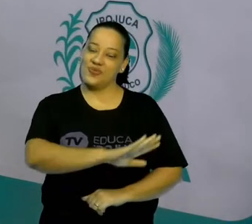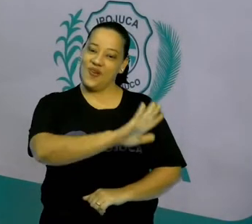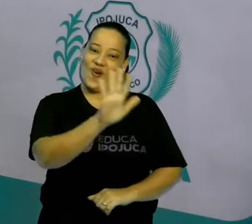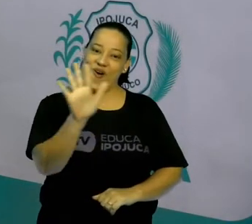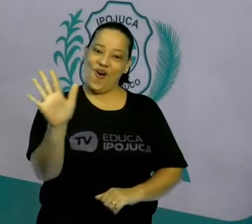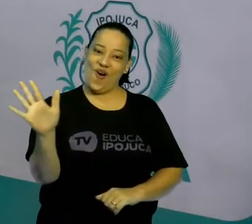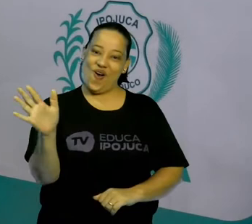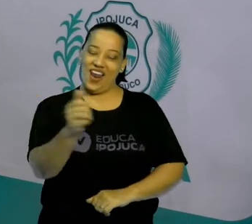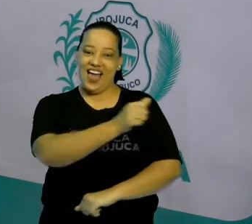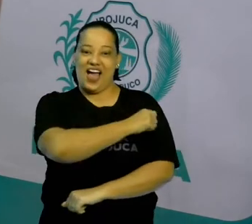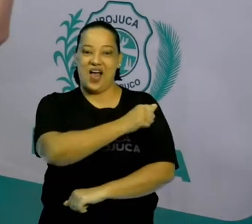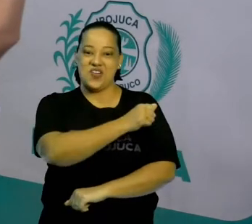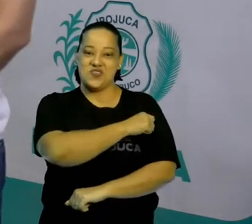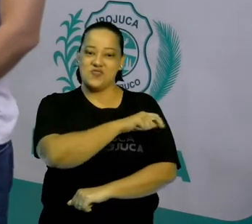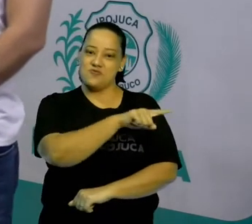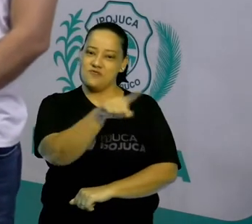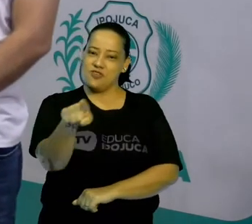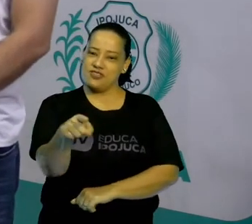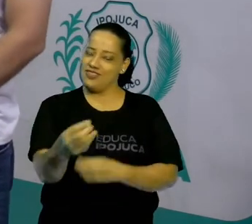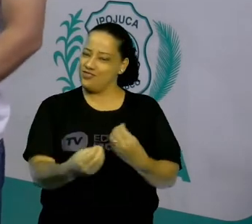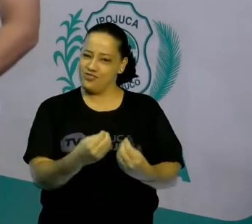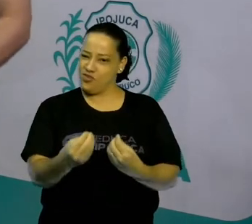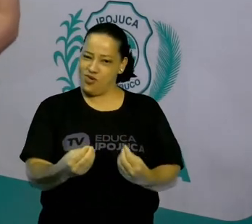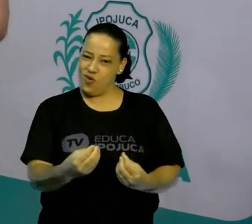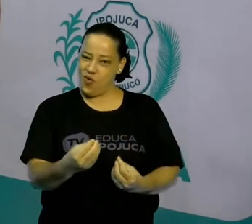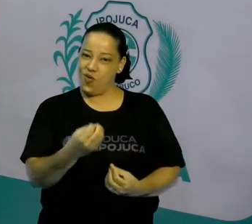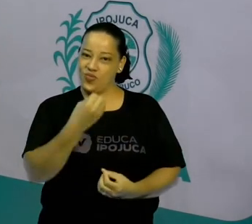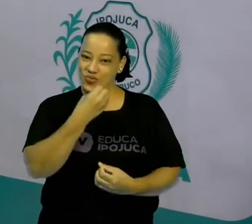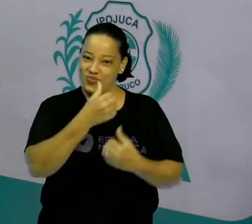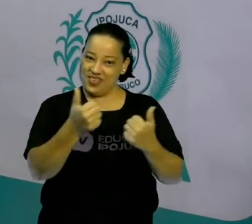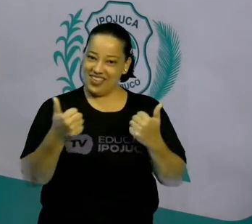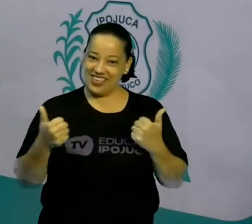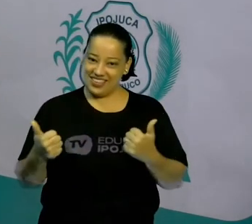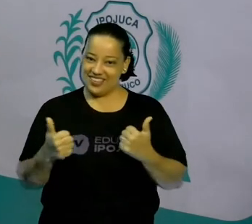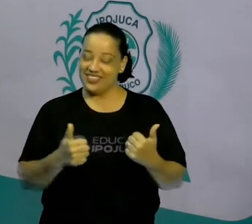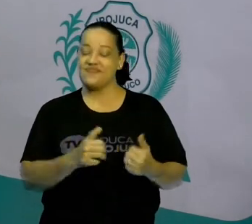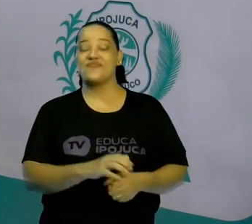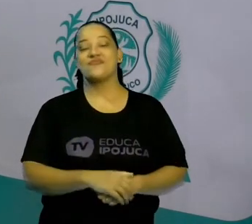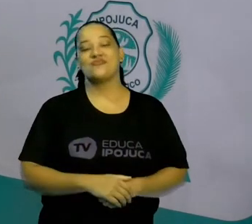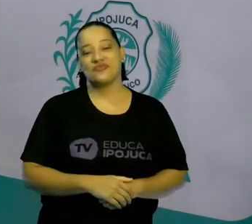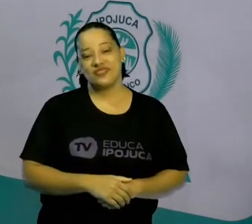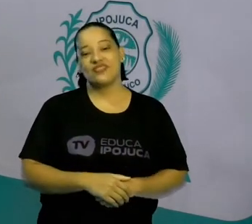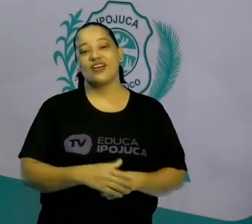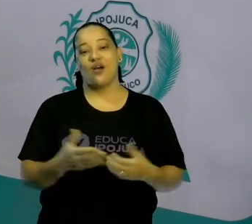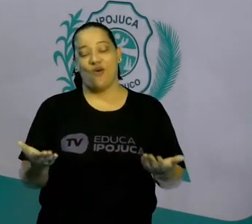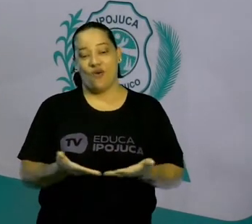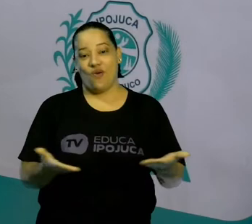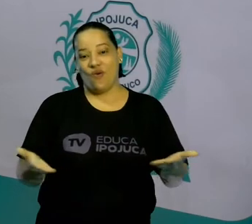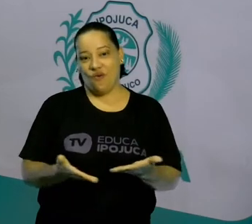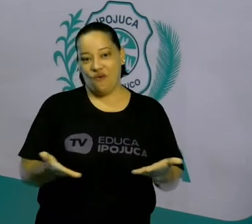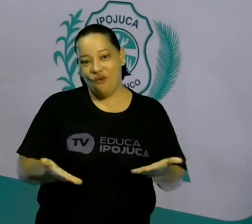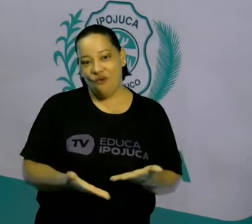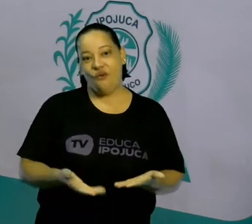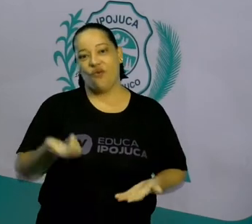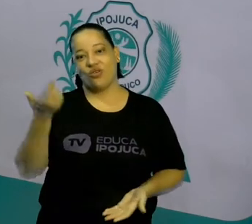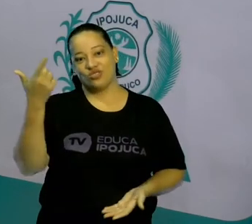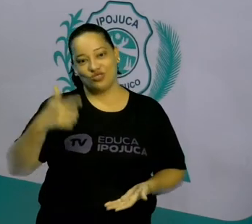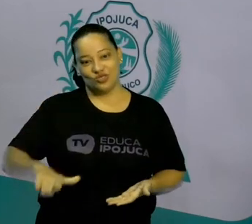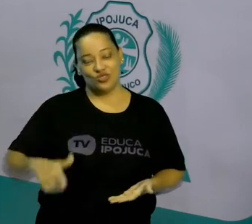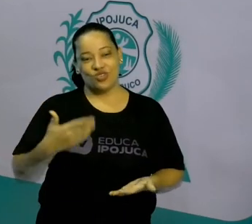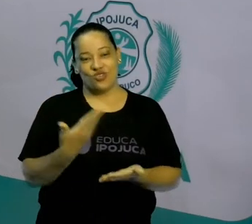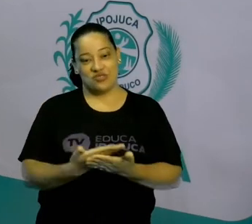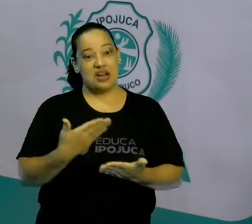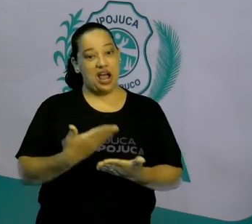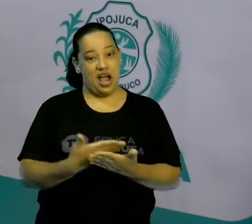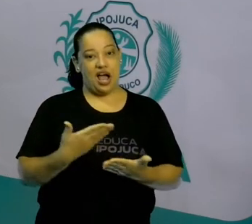Olá alunos, como é que estão vocês? Espero que estejam todos muito bem. E hoje nós retomamos então com as